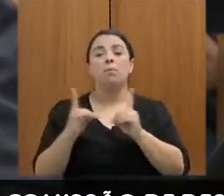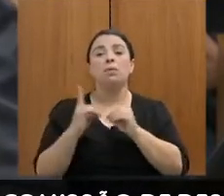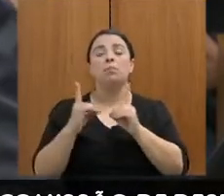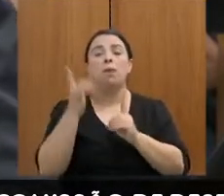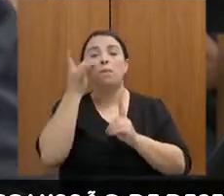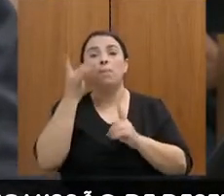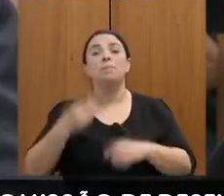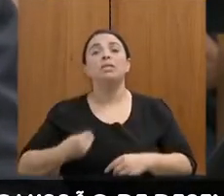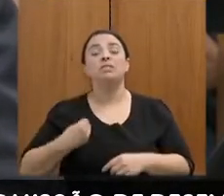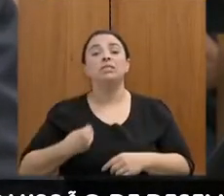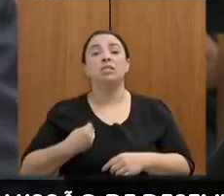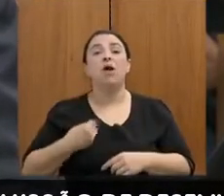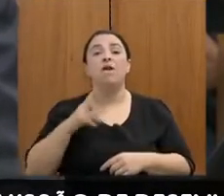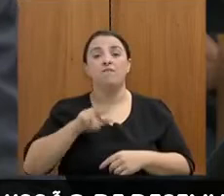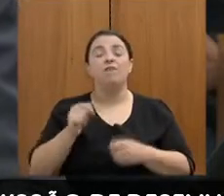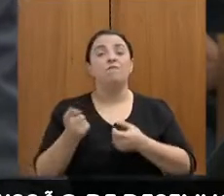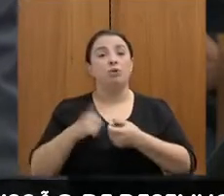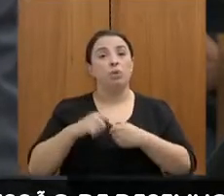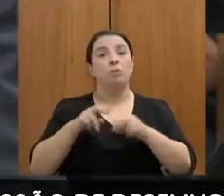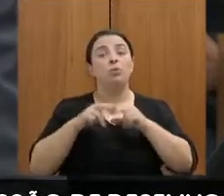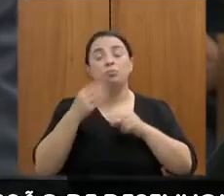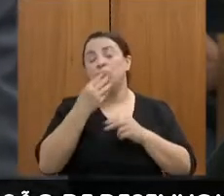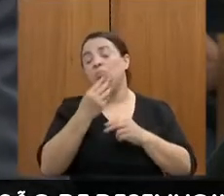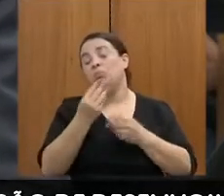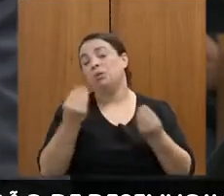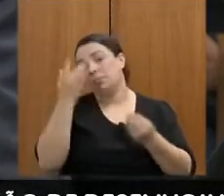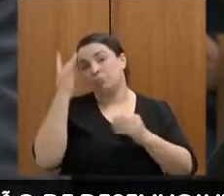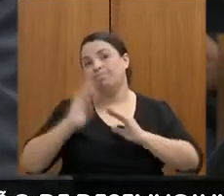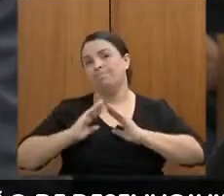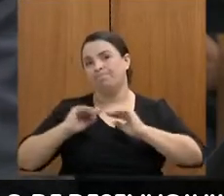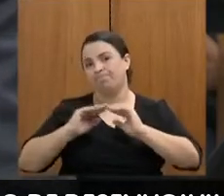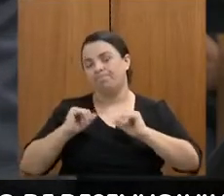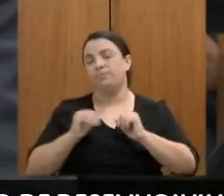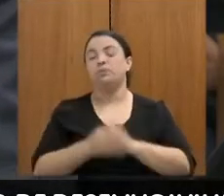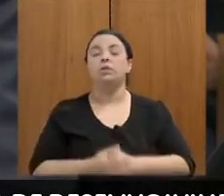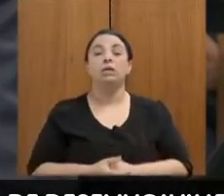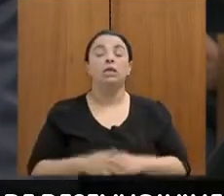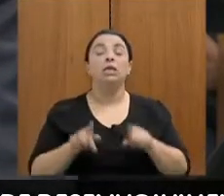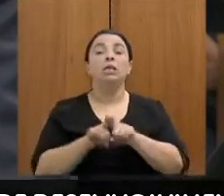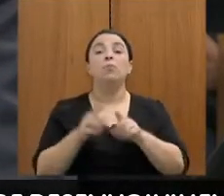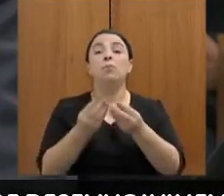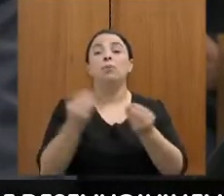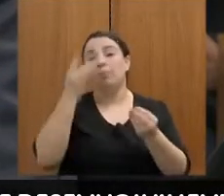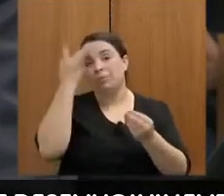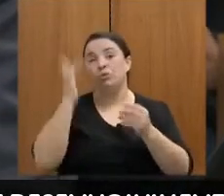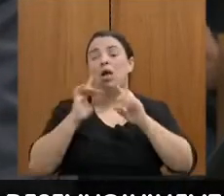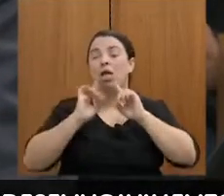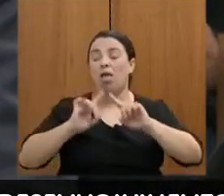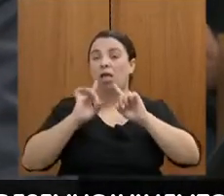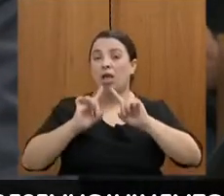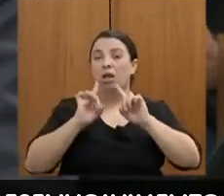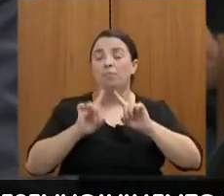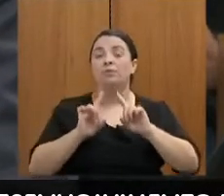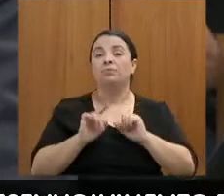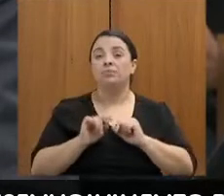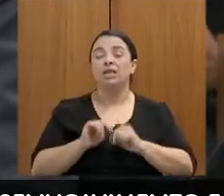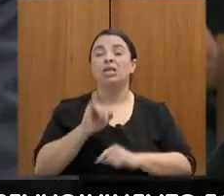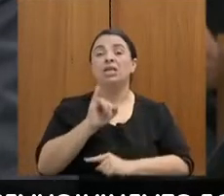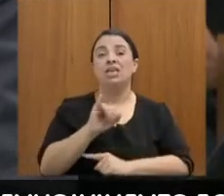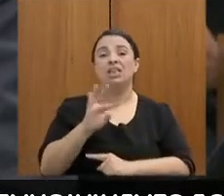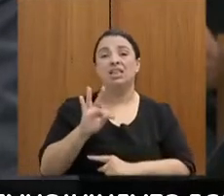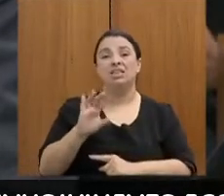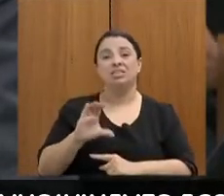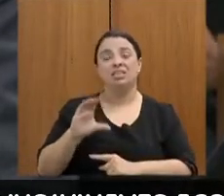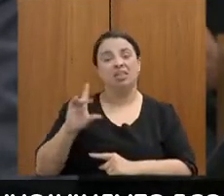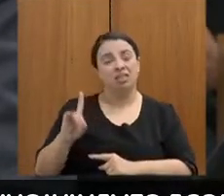está havendo muitas reclamações chegando ao nosso gabinete. Temos recebido também muitas reclamações sobre o caso do ITCD, secretário. Inclusive,